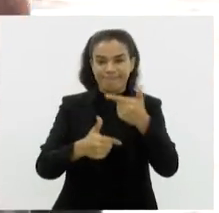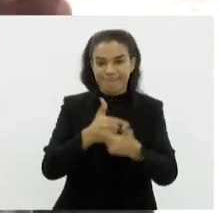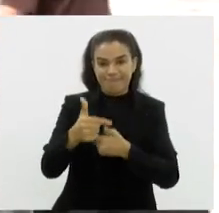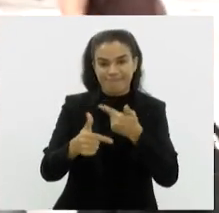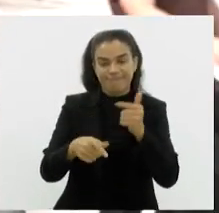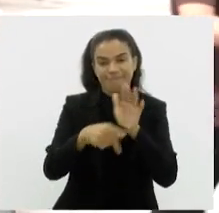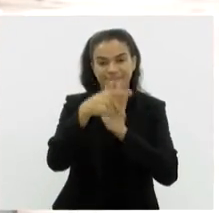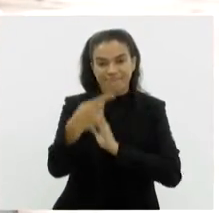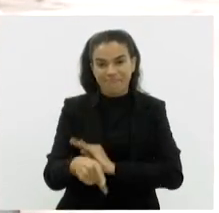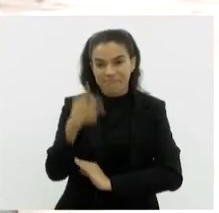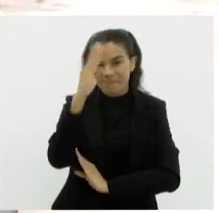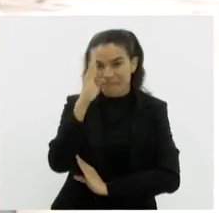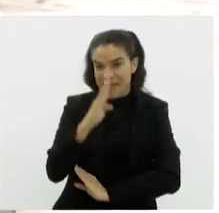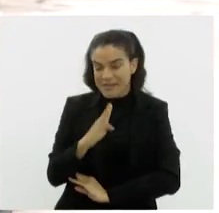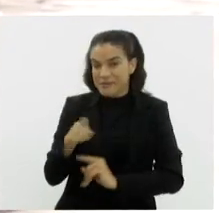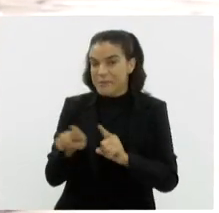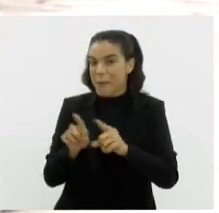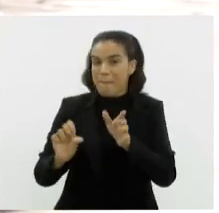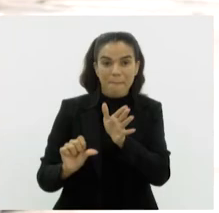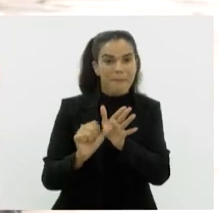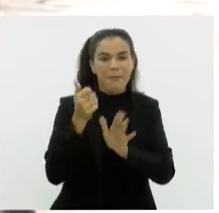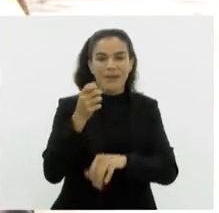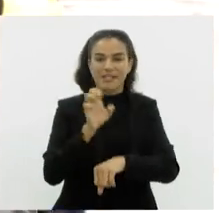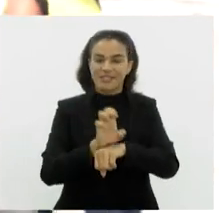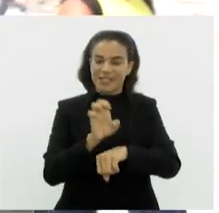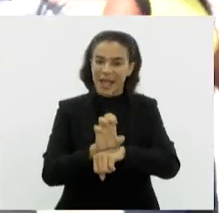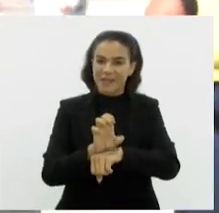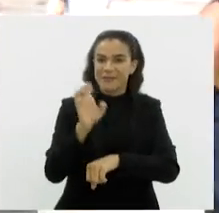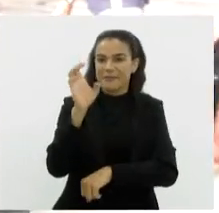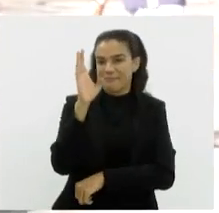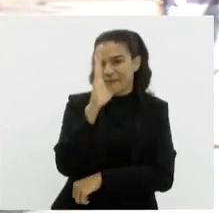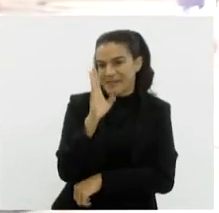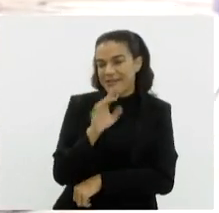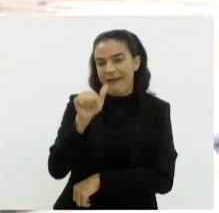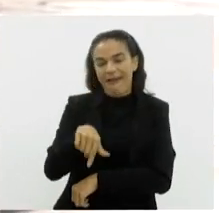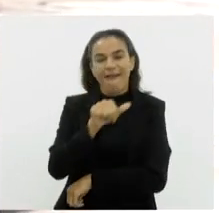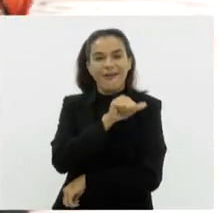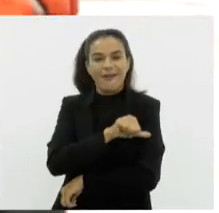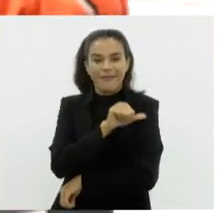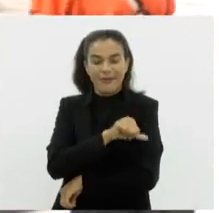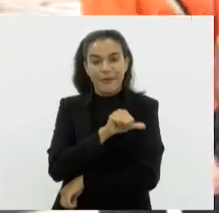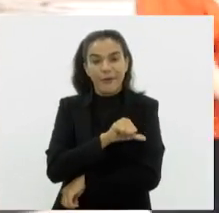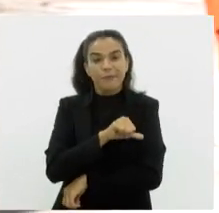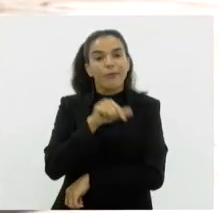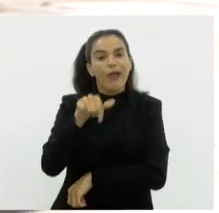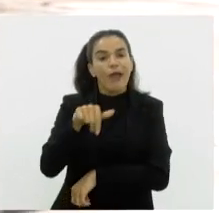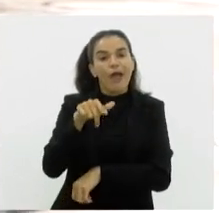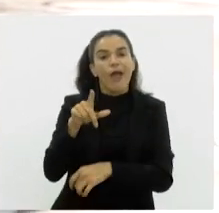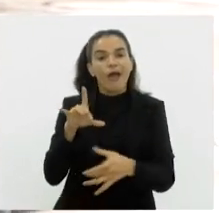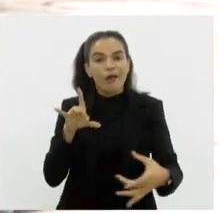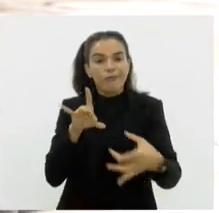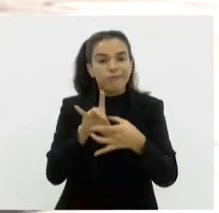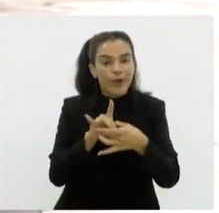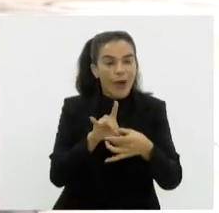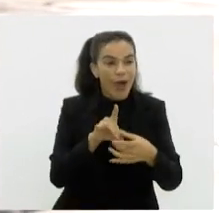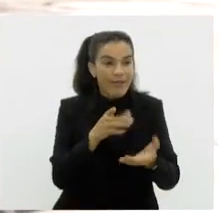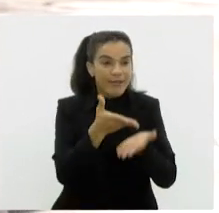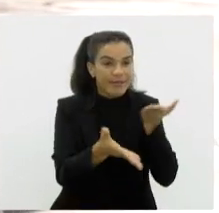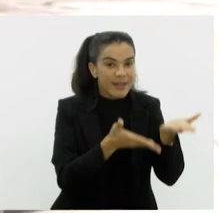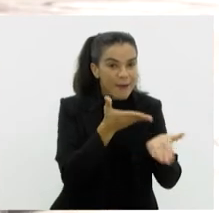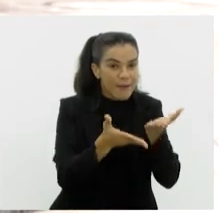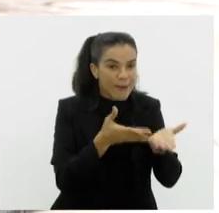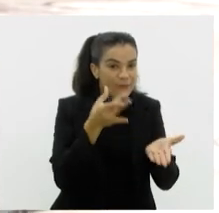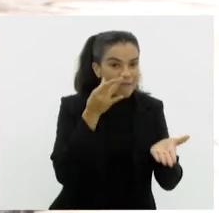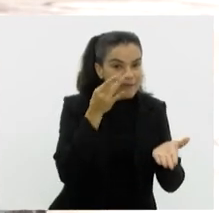o primeiro Estado a ofertar o serviço Fígital, que na realidade, como você bem disse, é a união do serviço físico com o